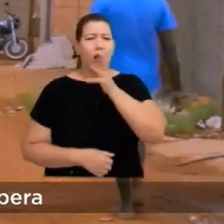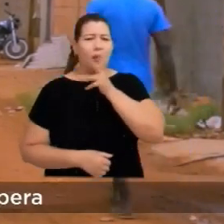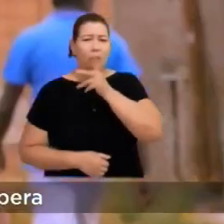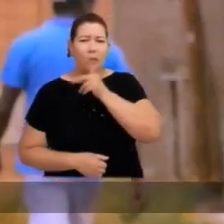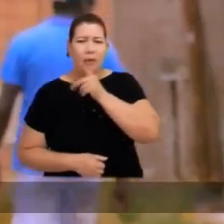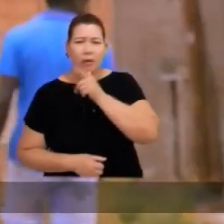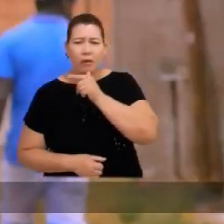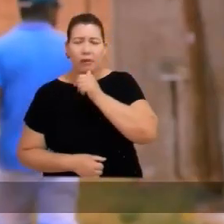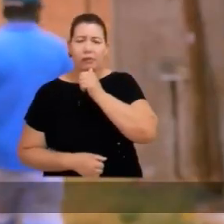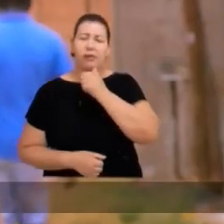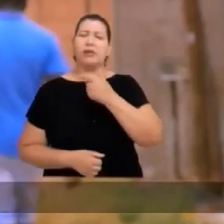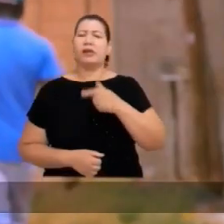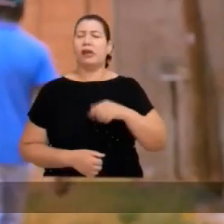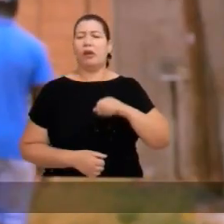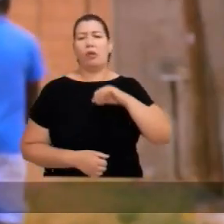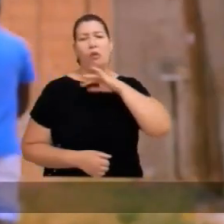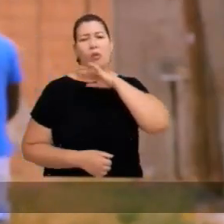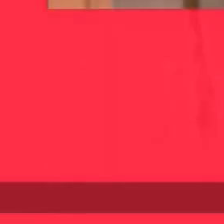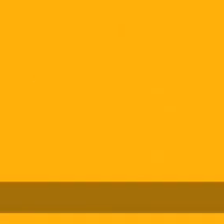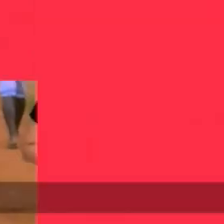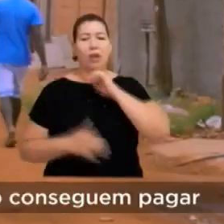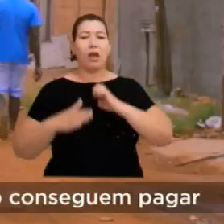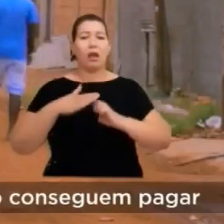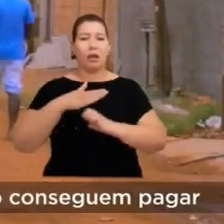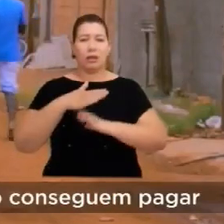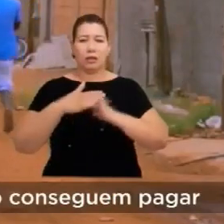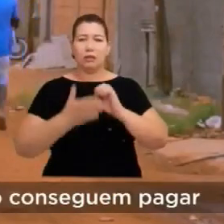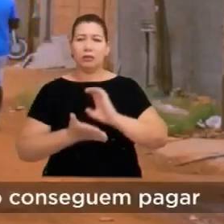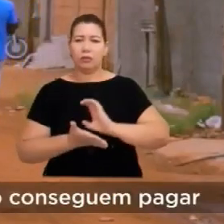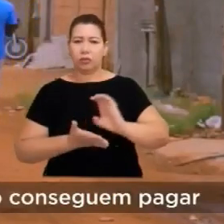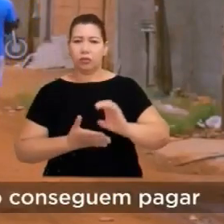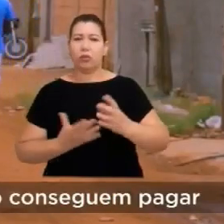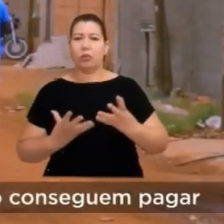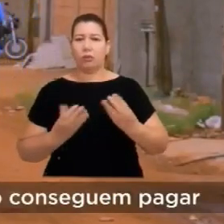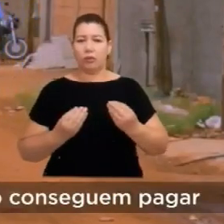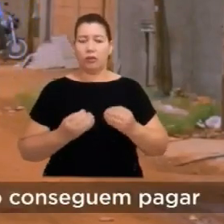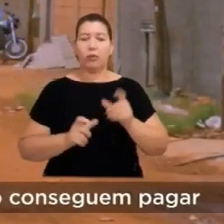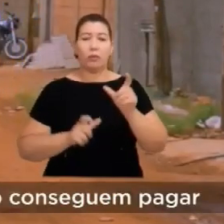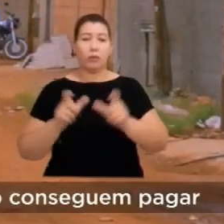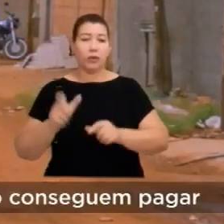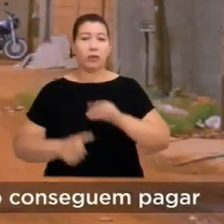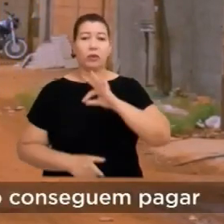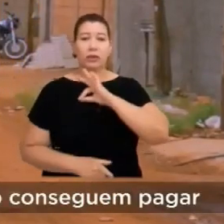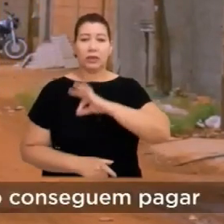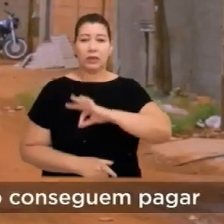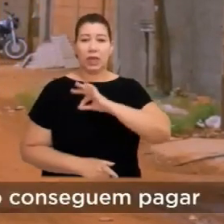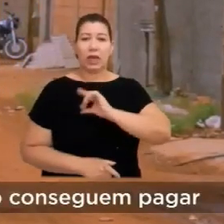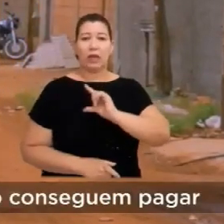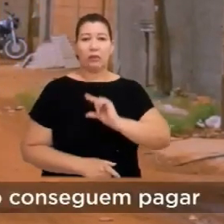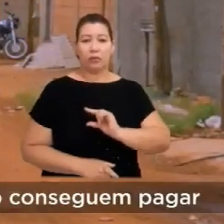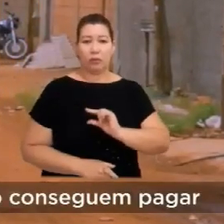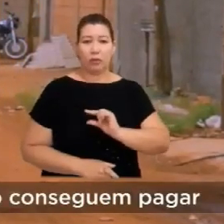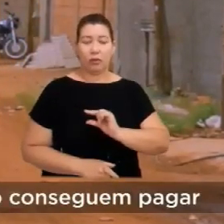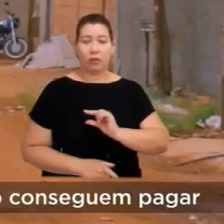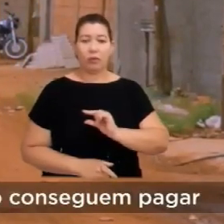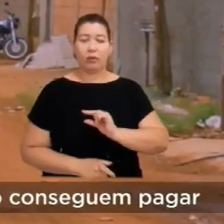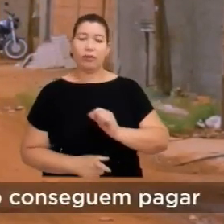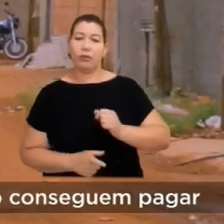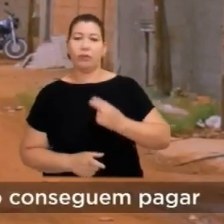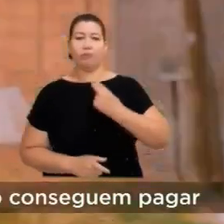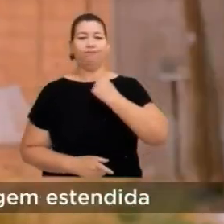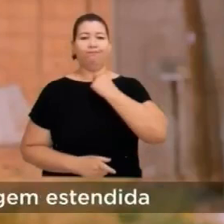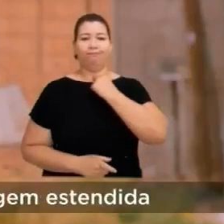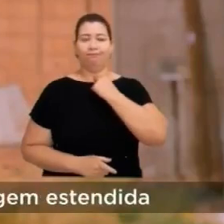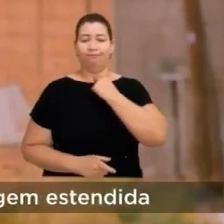espera e é oferecido um serviço ruim As empresas ganham muito e as pessoas de baixa renda não conseguem